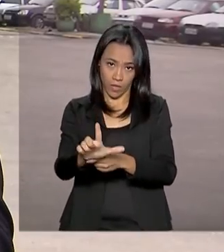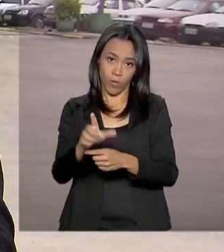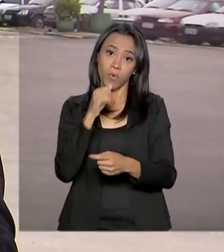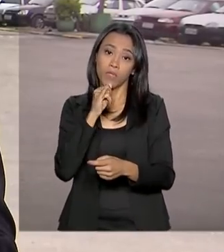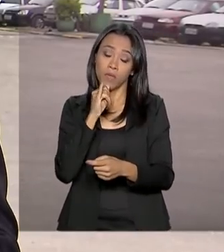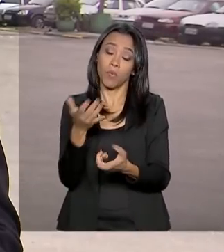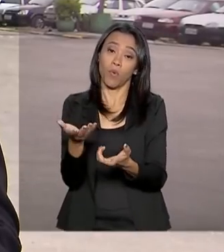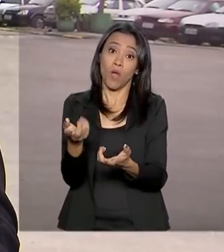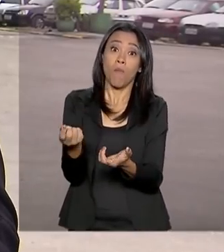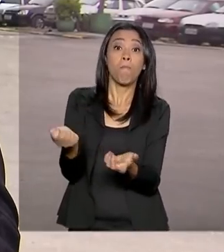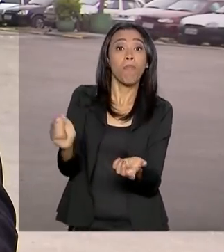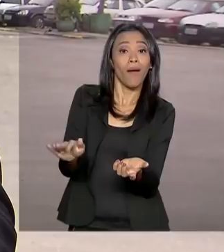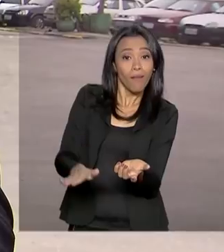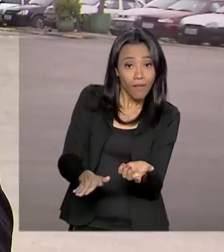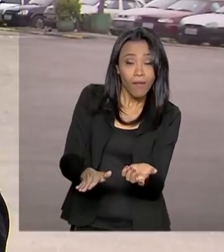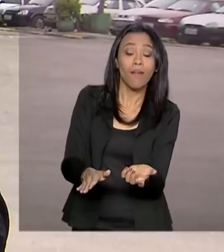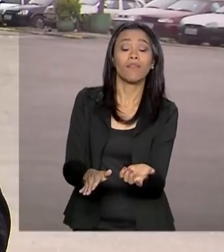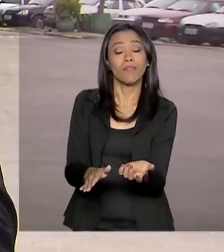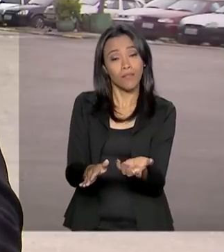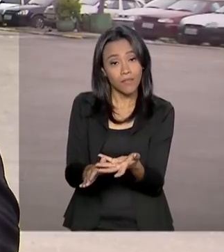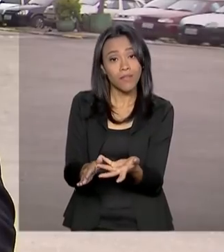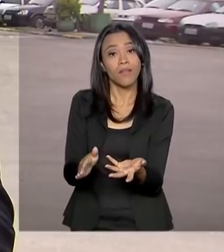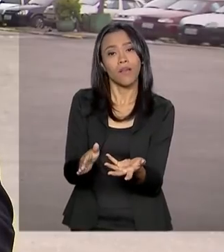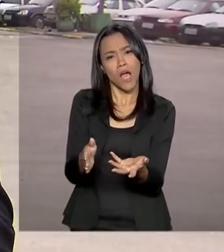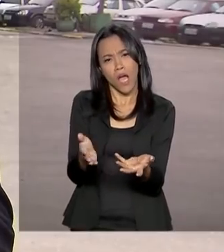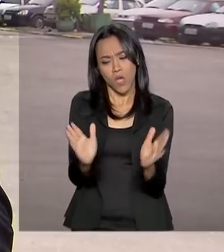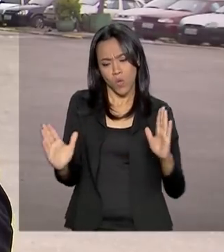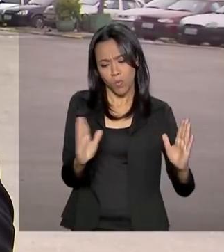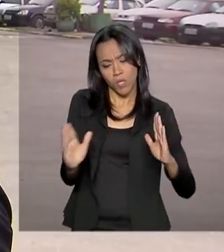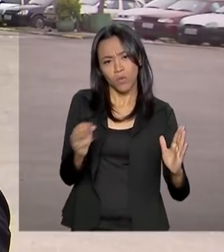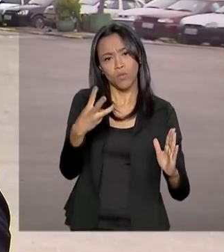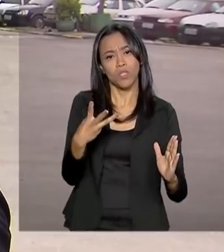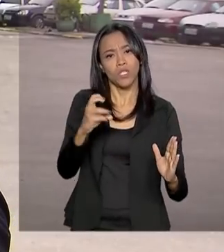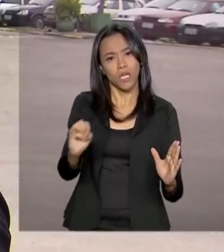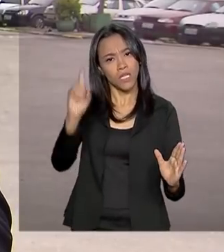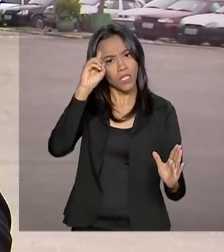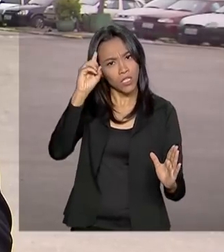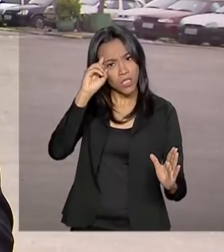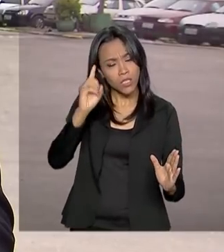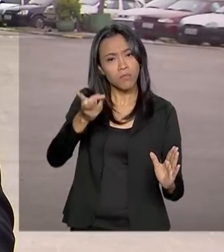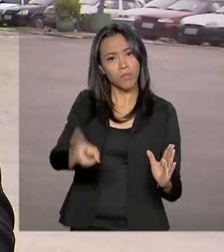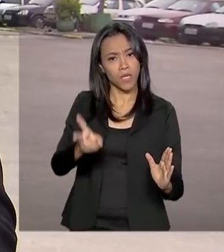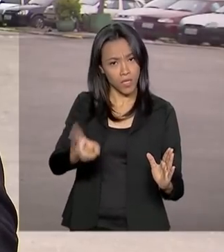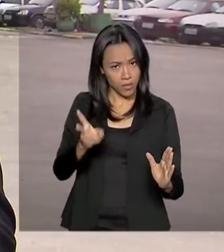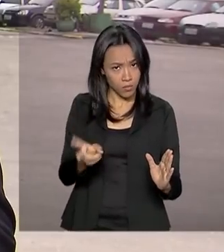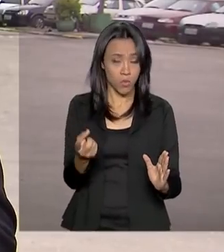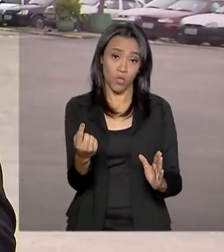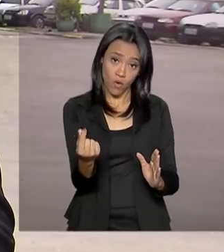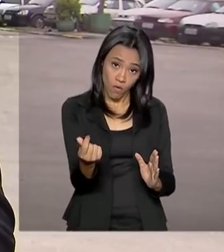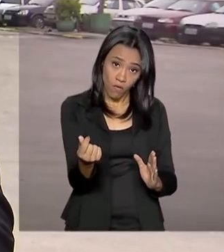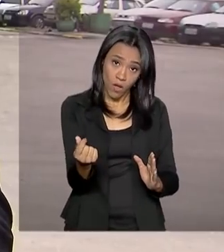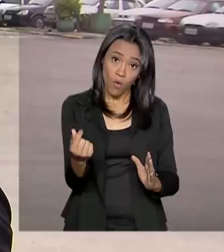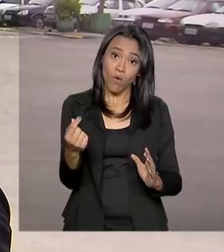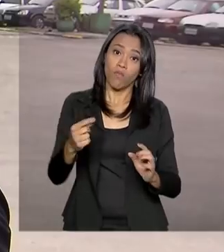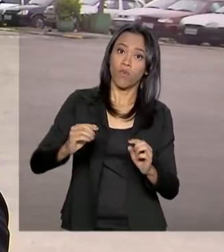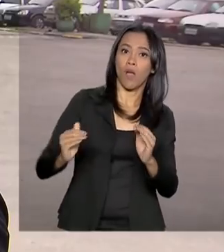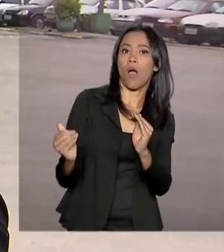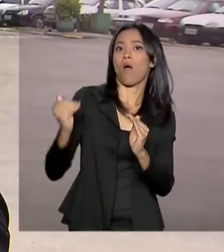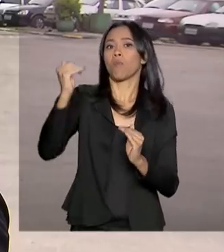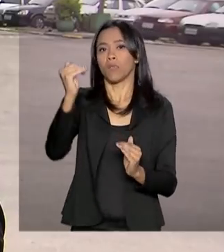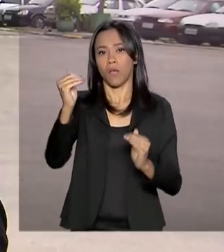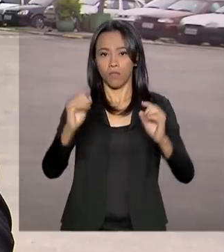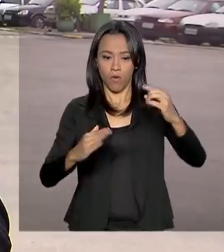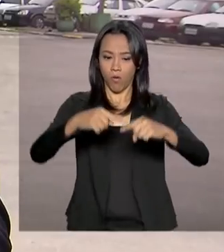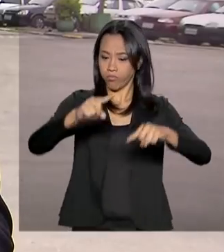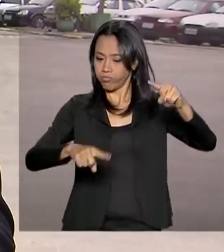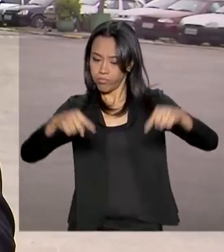mais em conta e utilizar ao longo de 30 dias, mesmo se este valor for alterado diante